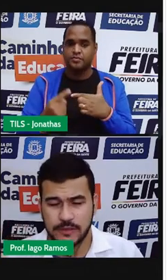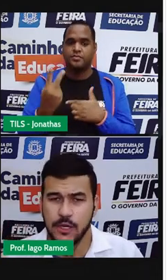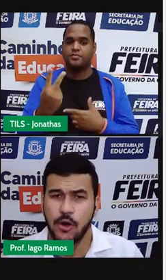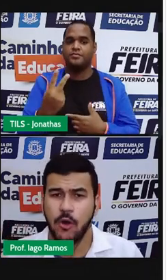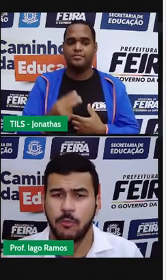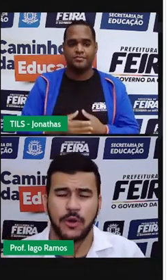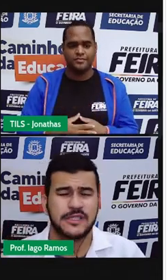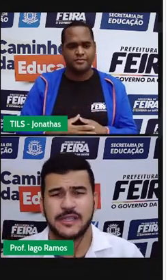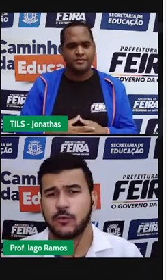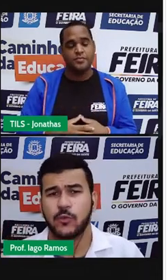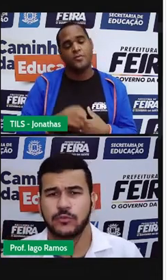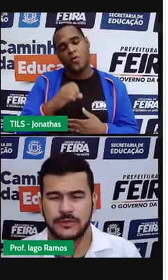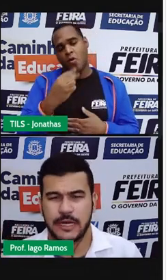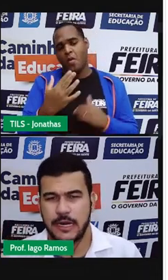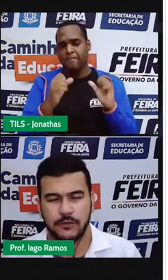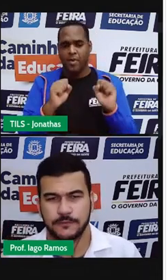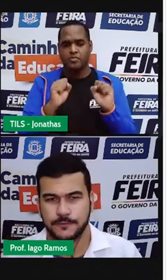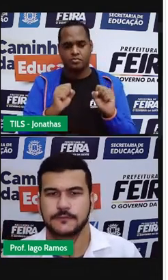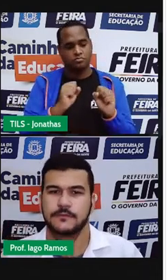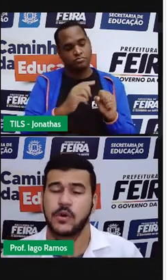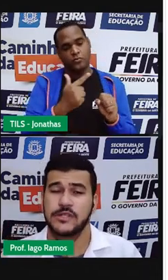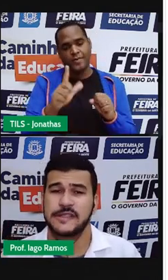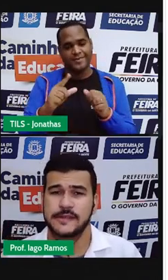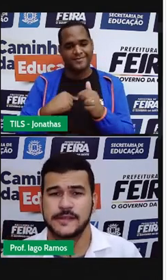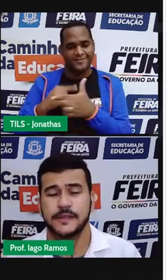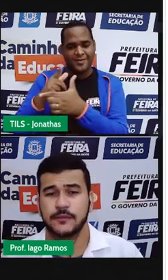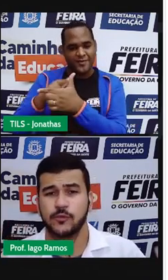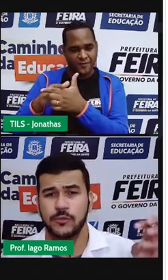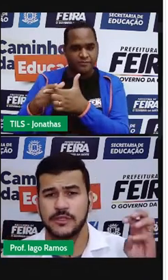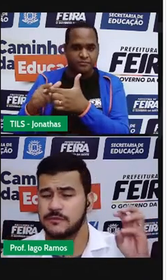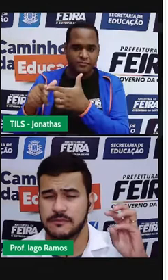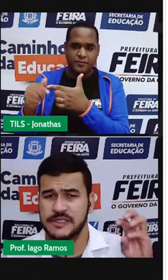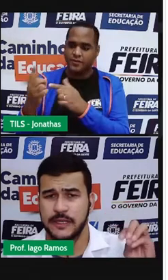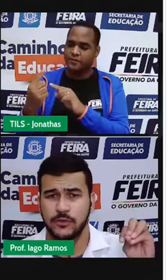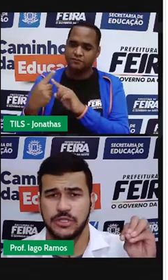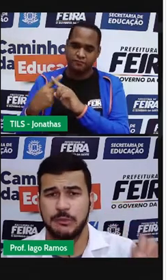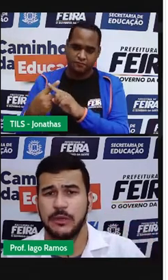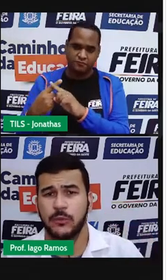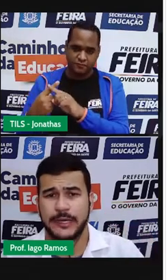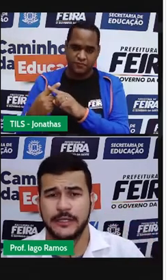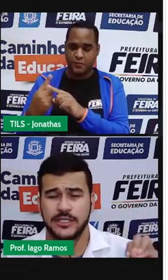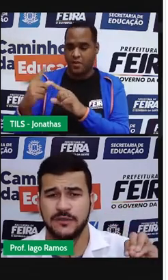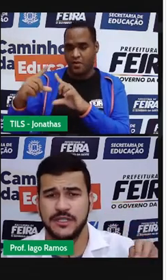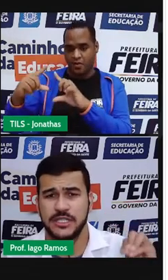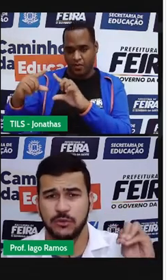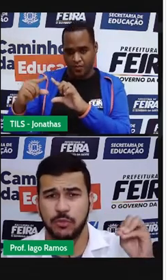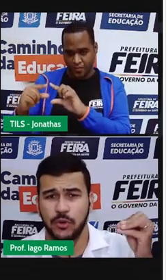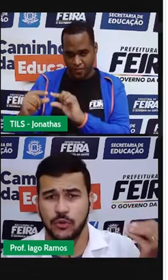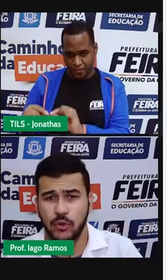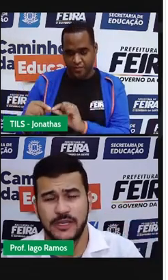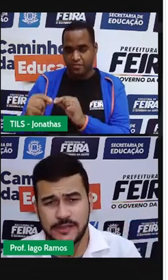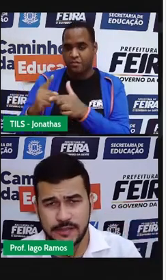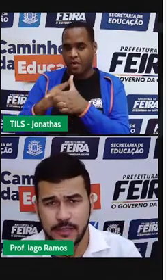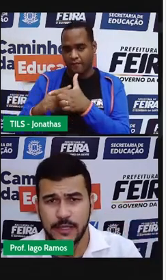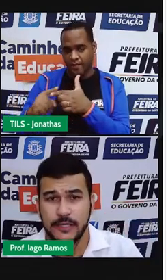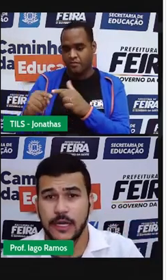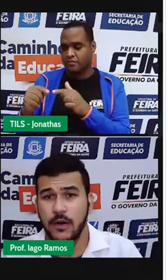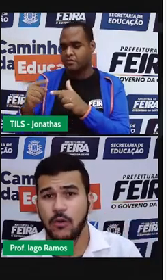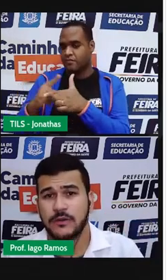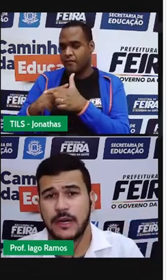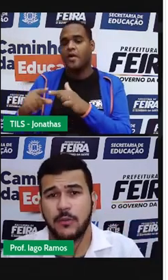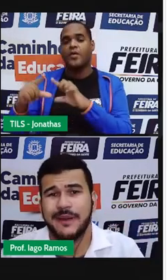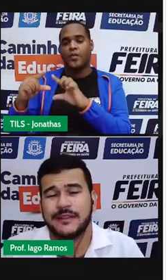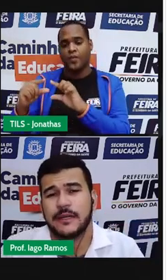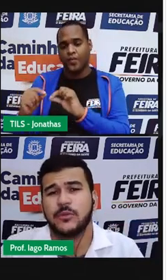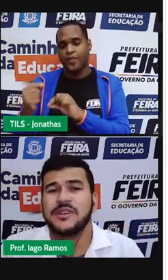dois. Ou pode ser o contrário. Pode ser assim. Uma sendo diminuída, dividindo por dois. E